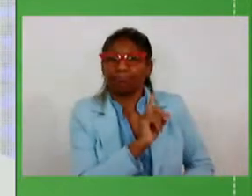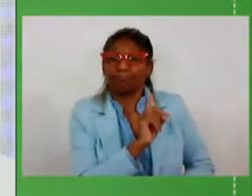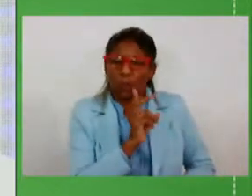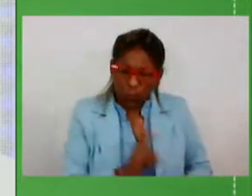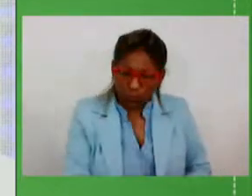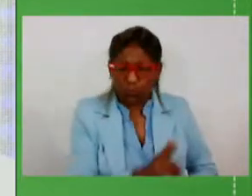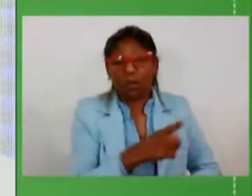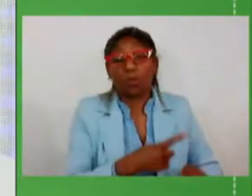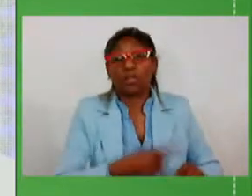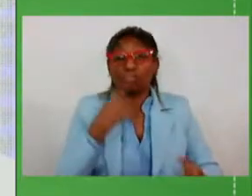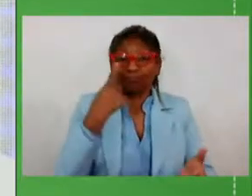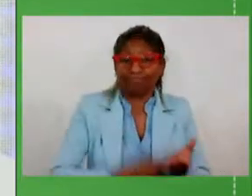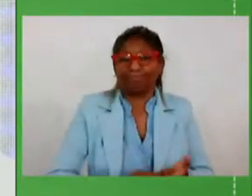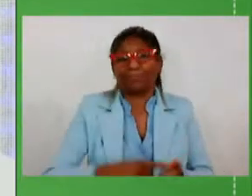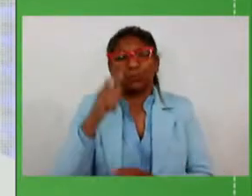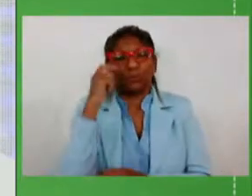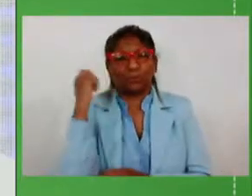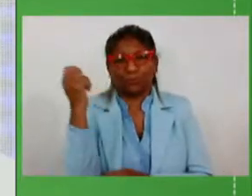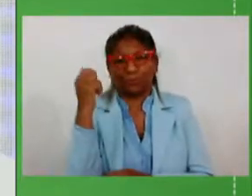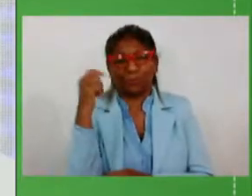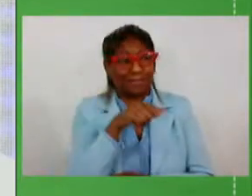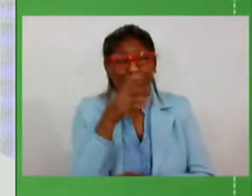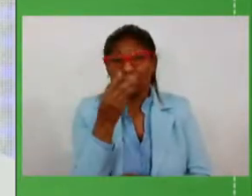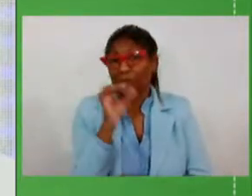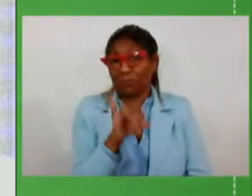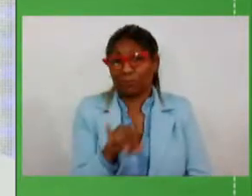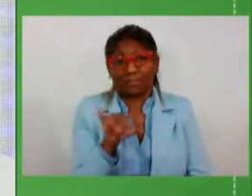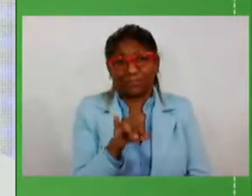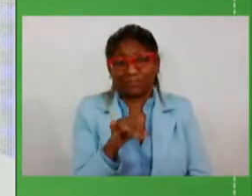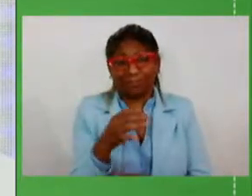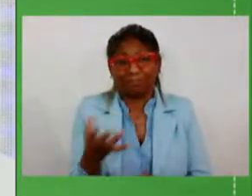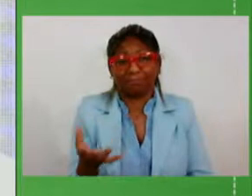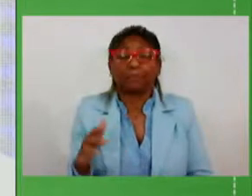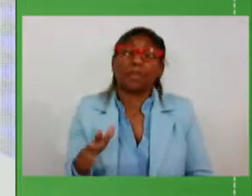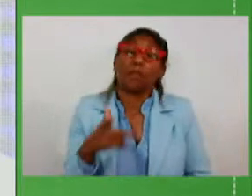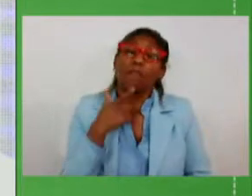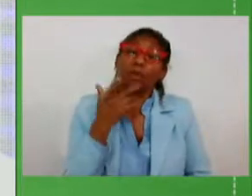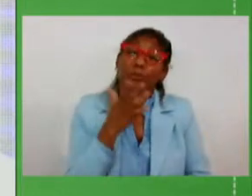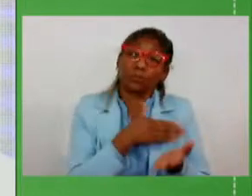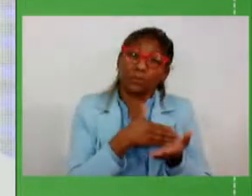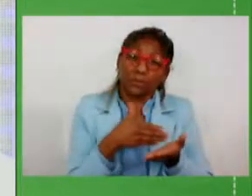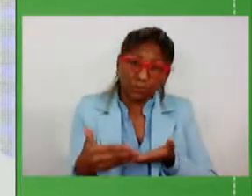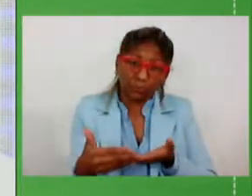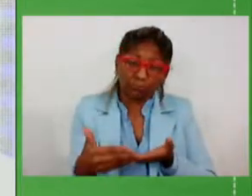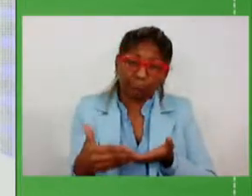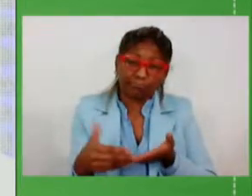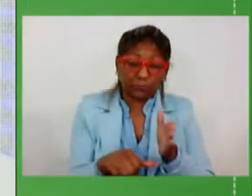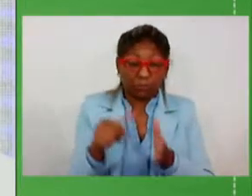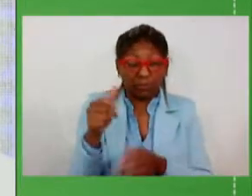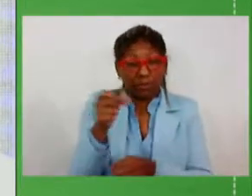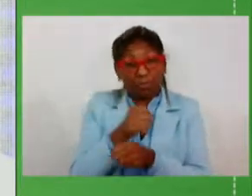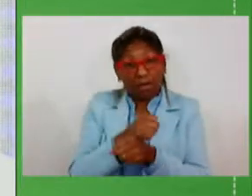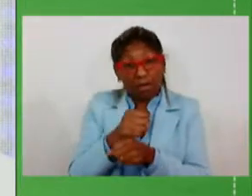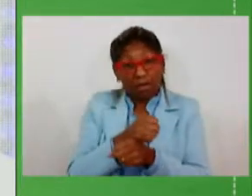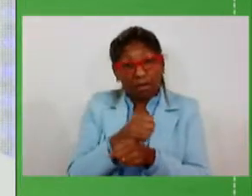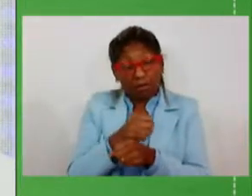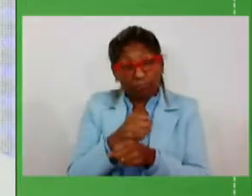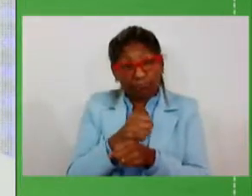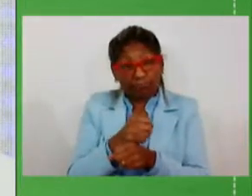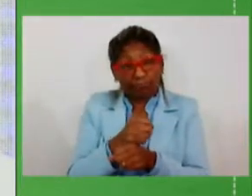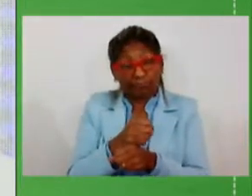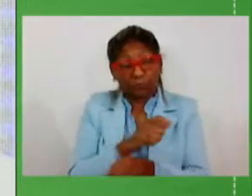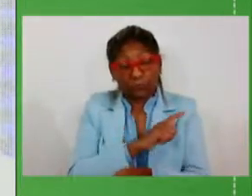relevante eu disse no início do primeiro ano dessa legislatura do ano